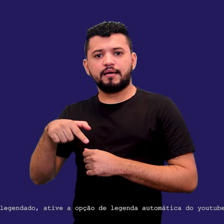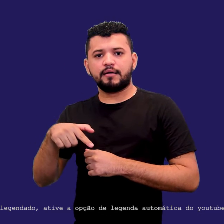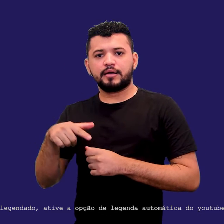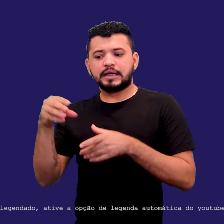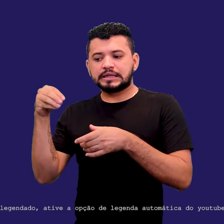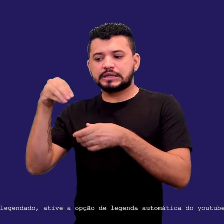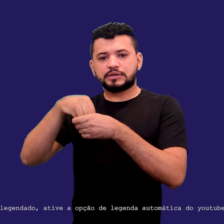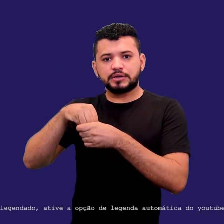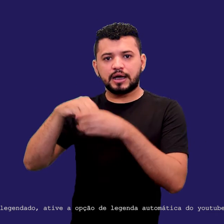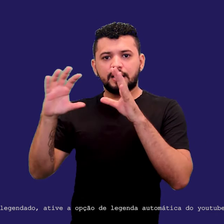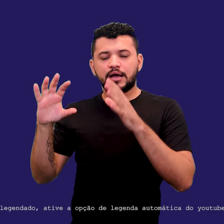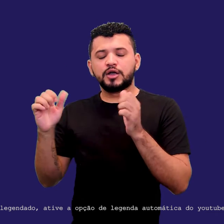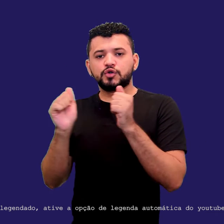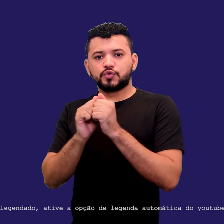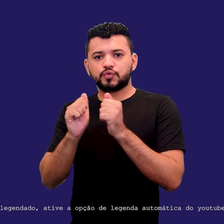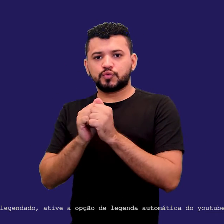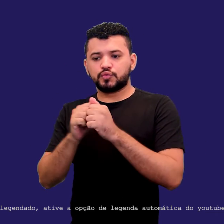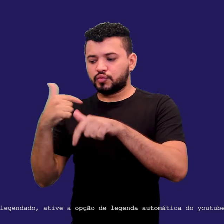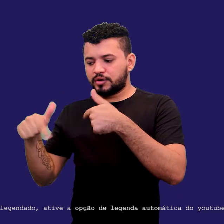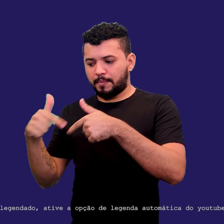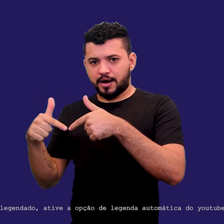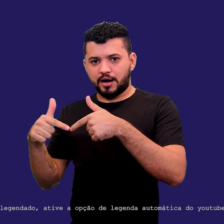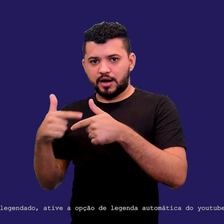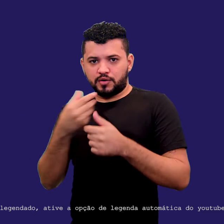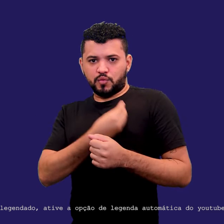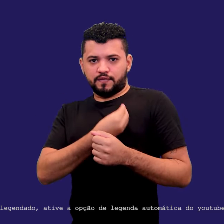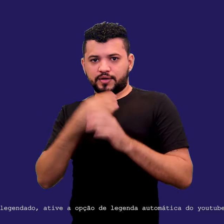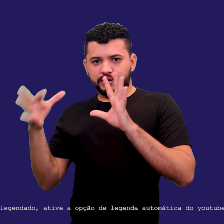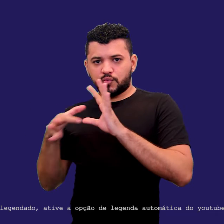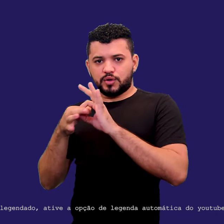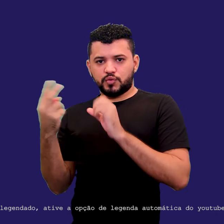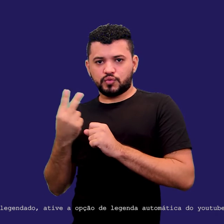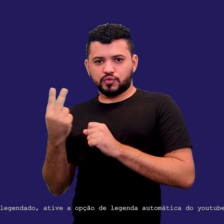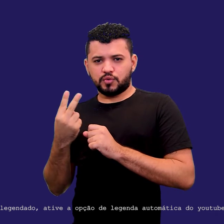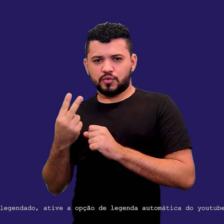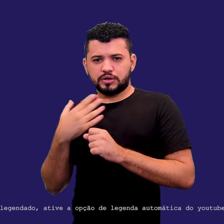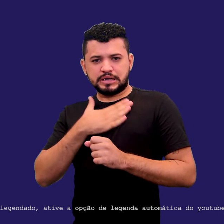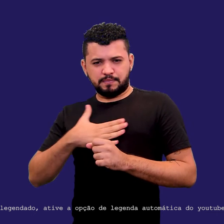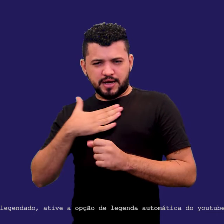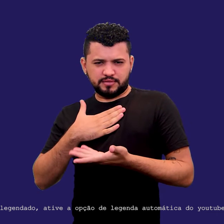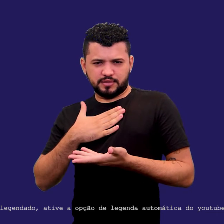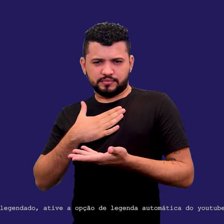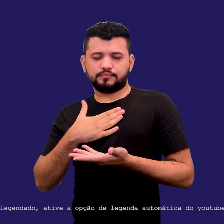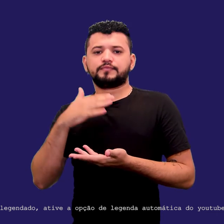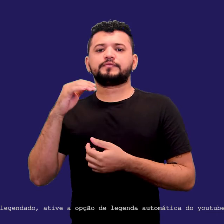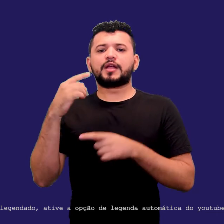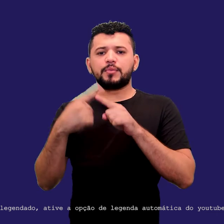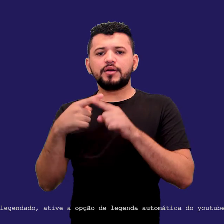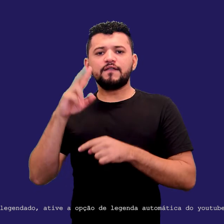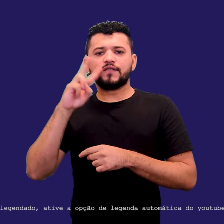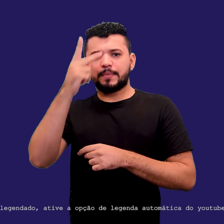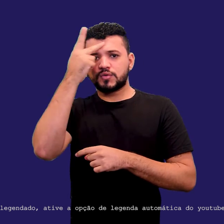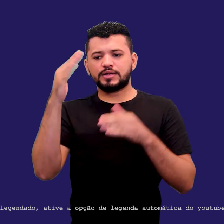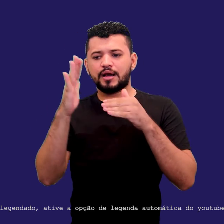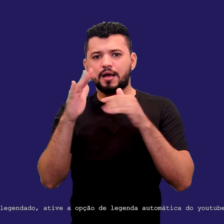trabalho à nossa vida como algo prazeroso, porque a gente vê tanta gente, assim, que trabalha de segunda a sexta, mas parece